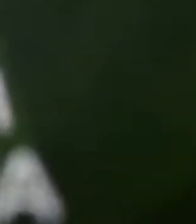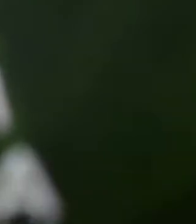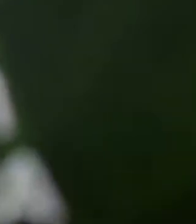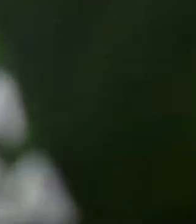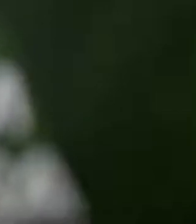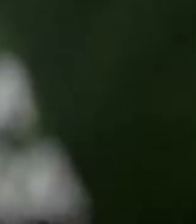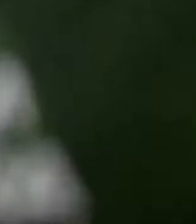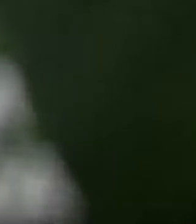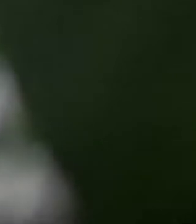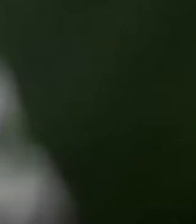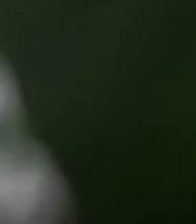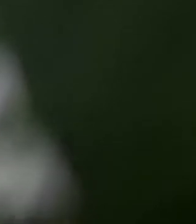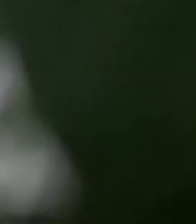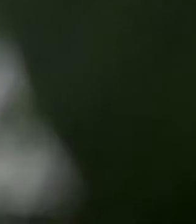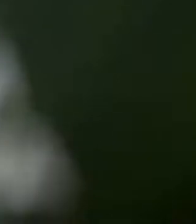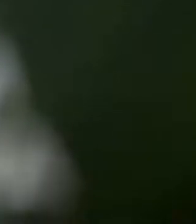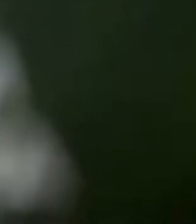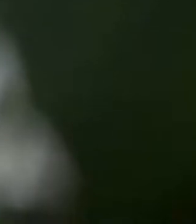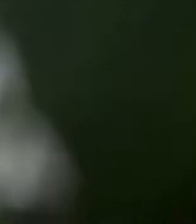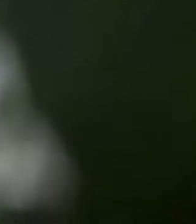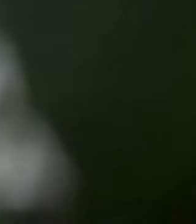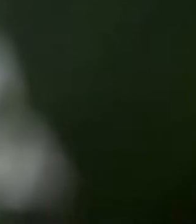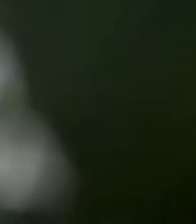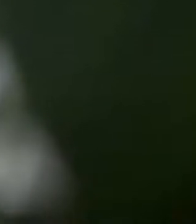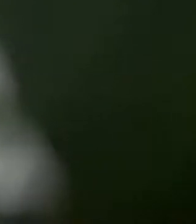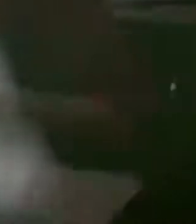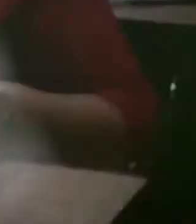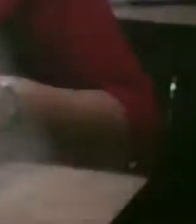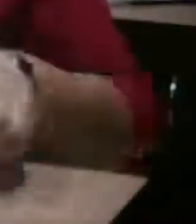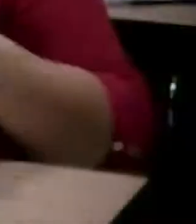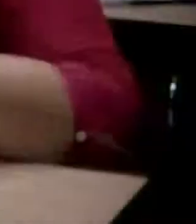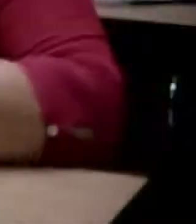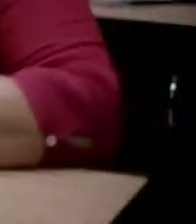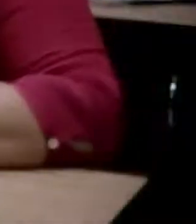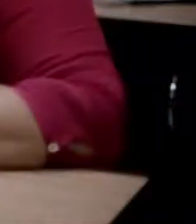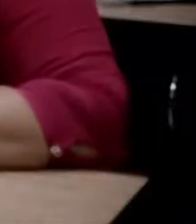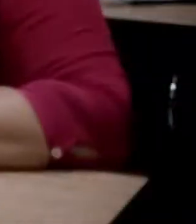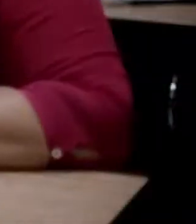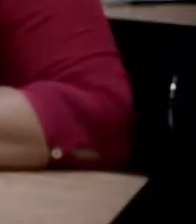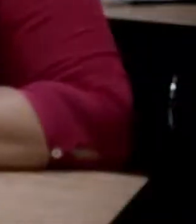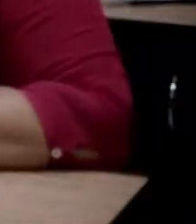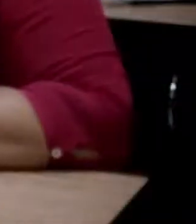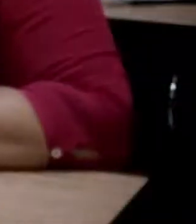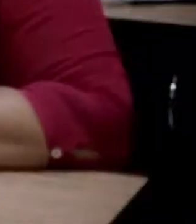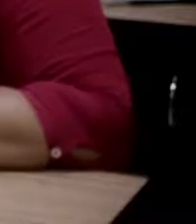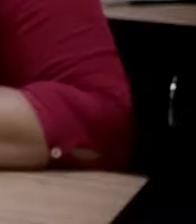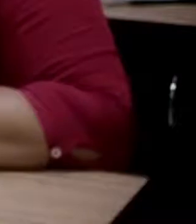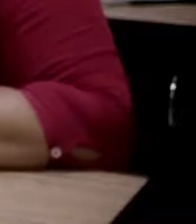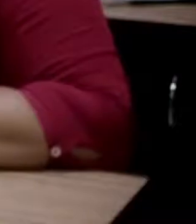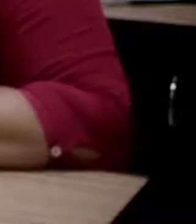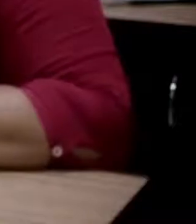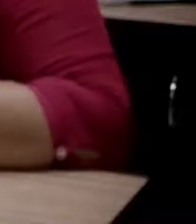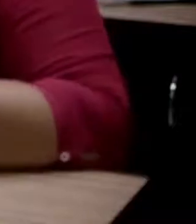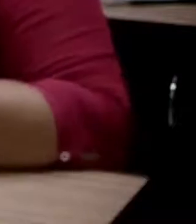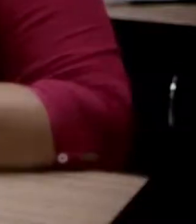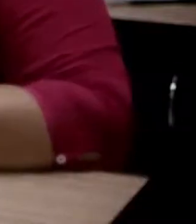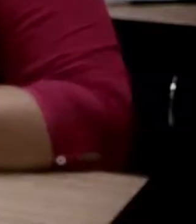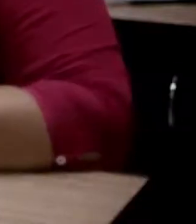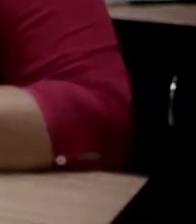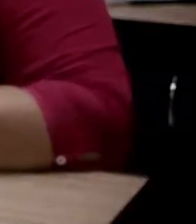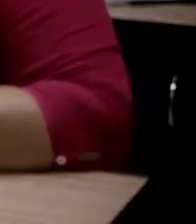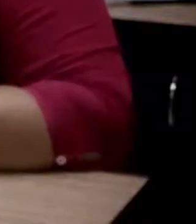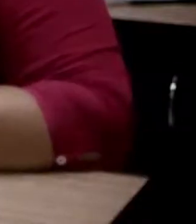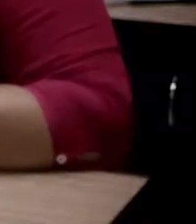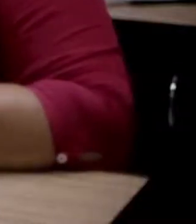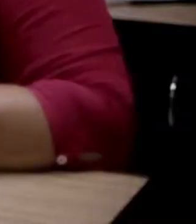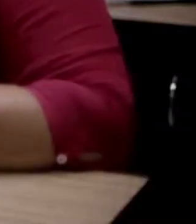pelo meu amor ao objeto de livro. Desde criança, eu sempre gostei muito de livros. É